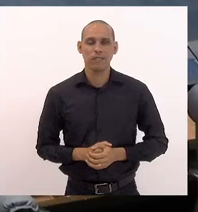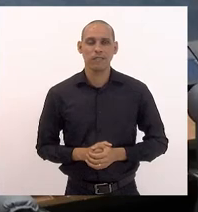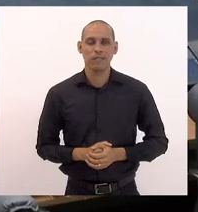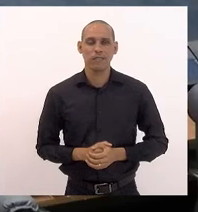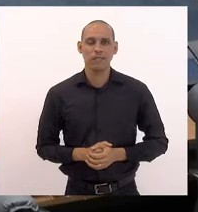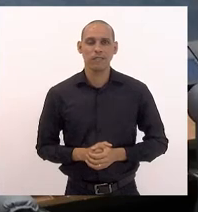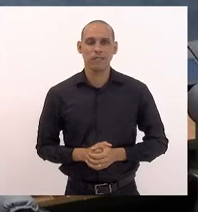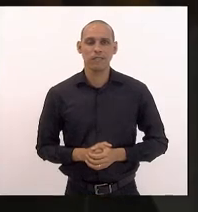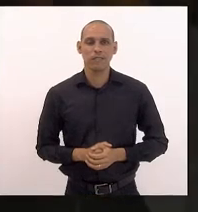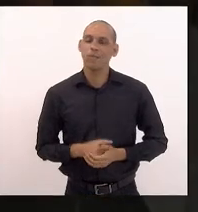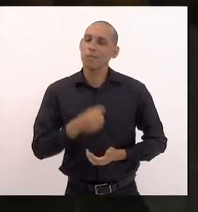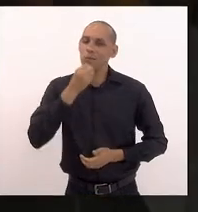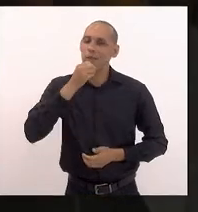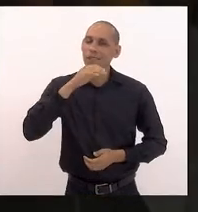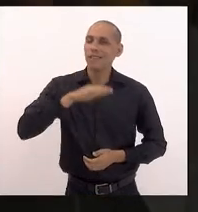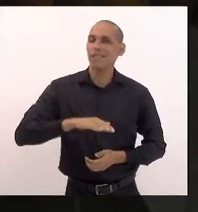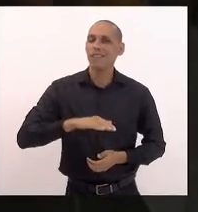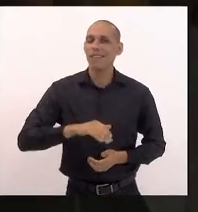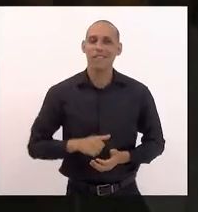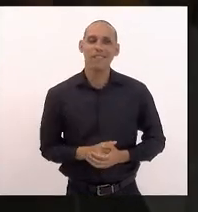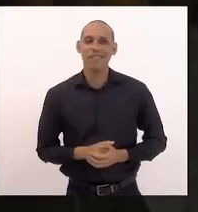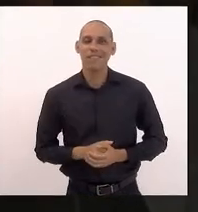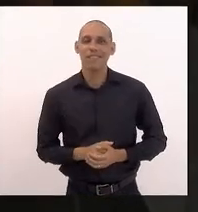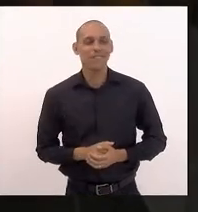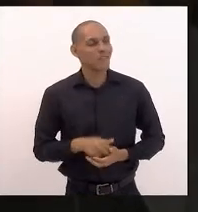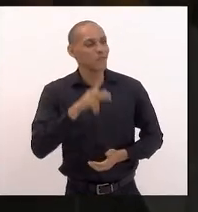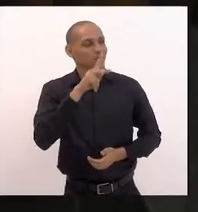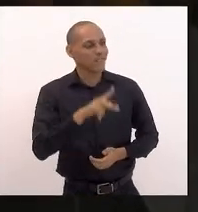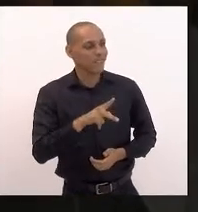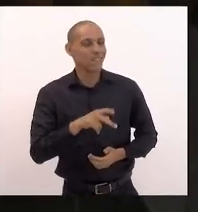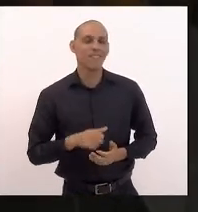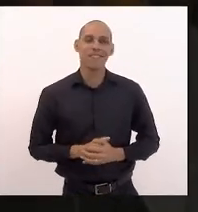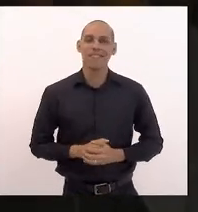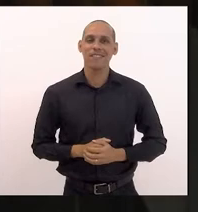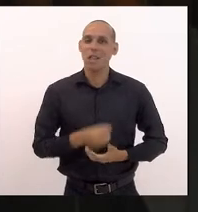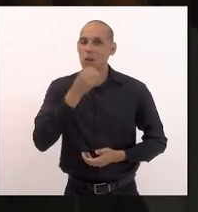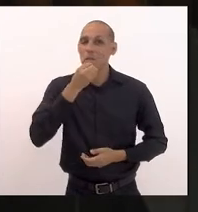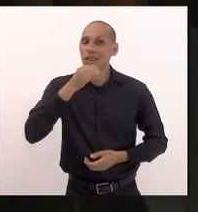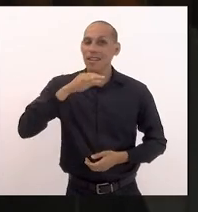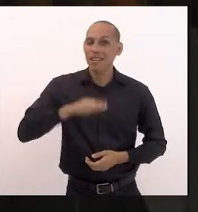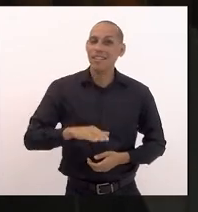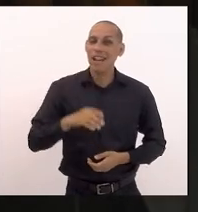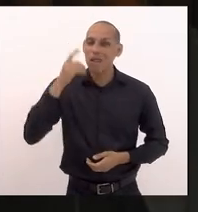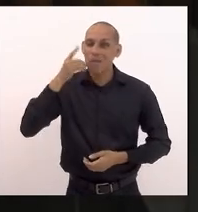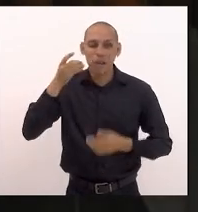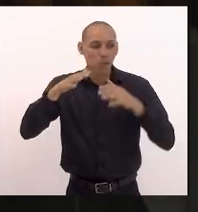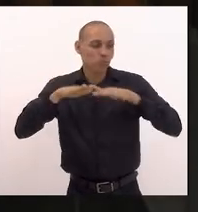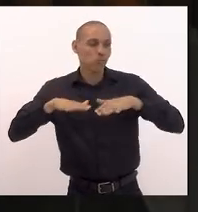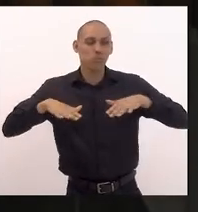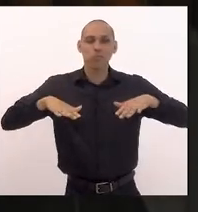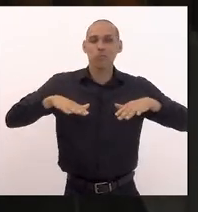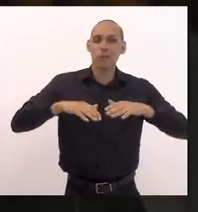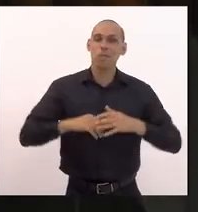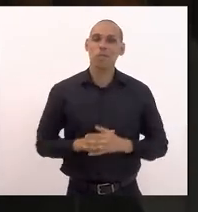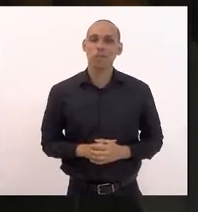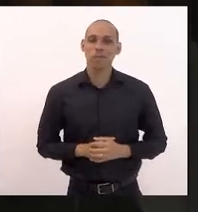Boa tarde senhora presidente boa tarde deputados deputadas